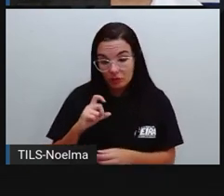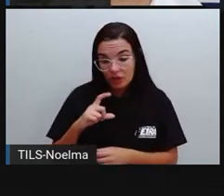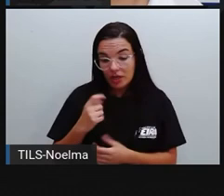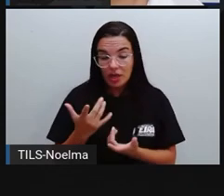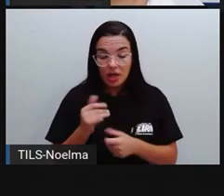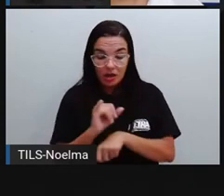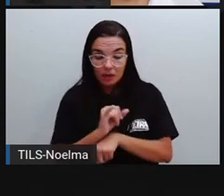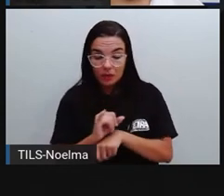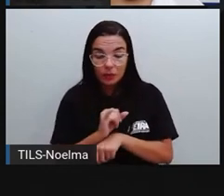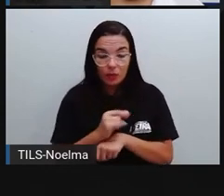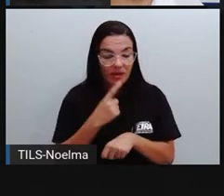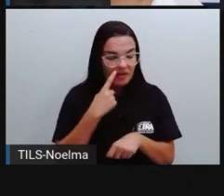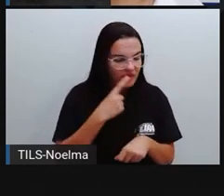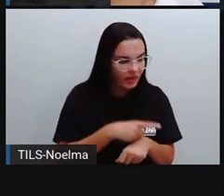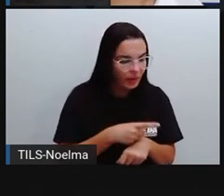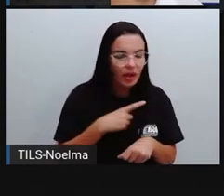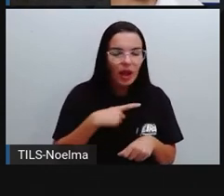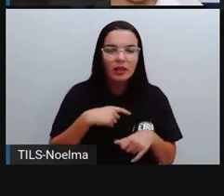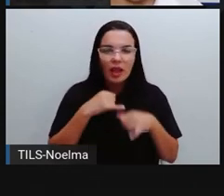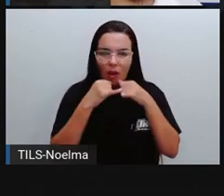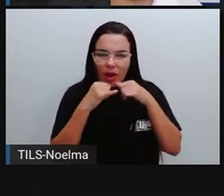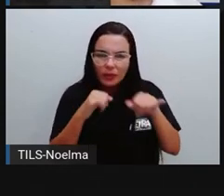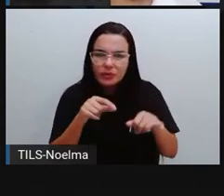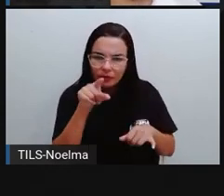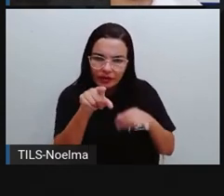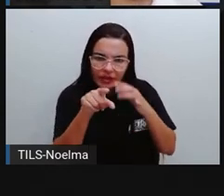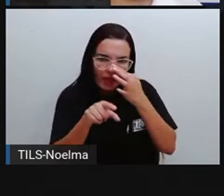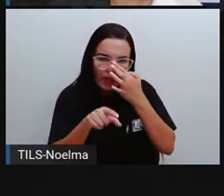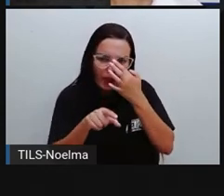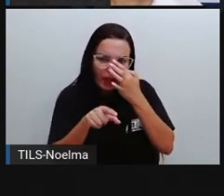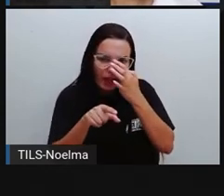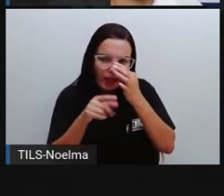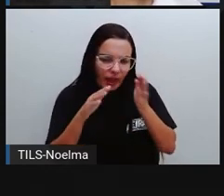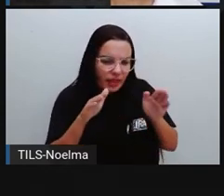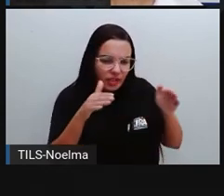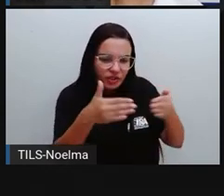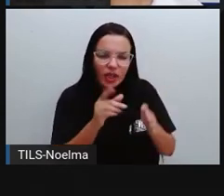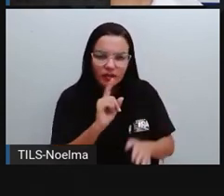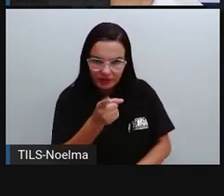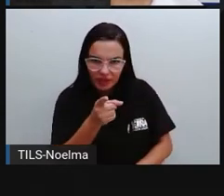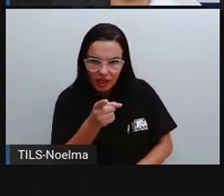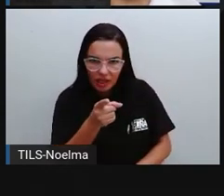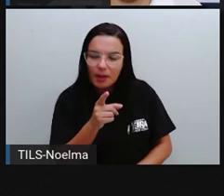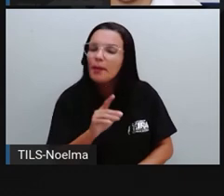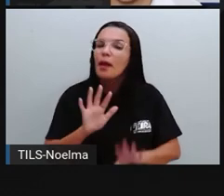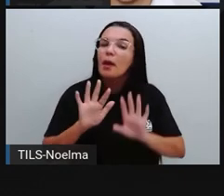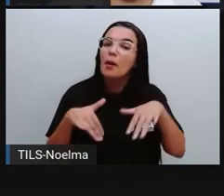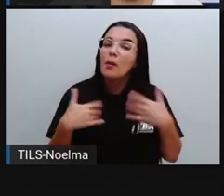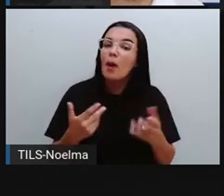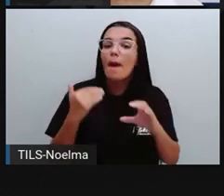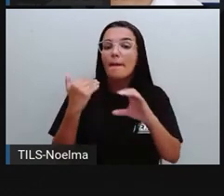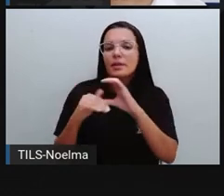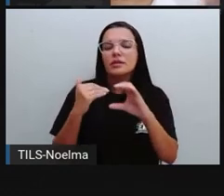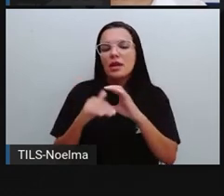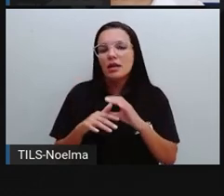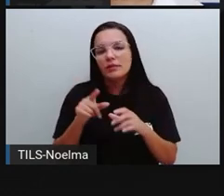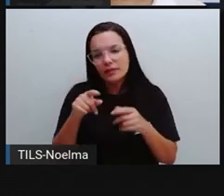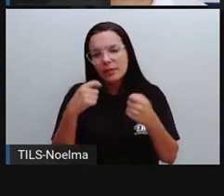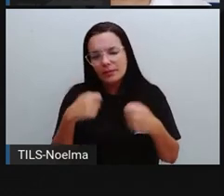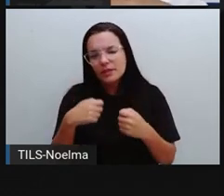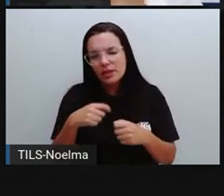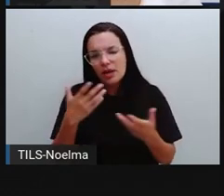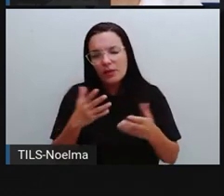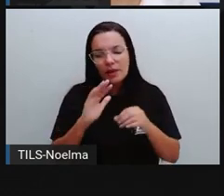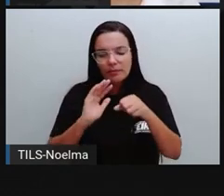o YouTube. Então, tem algum anúncio que é para você, tá? Qual é? Qual é a mensagem desse anúncio? Então, comece a